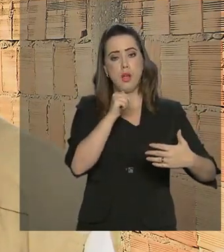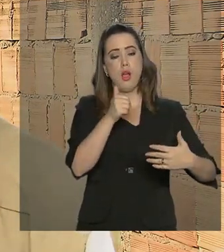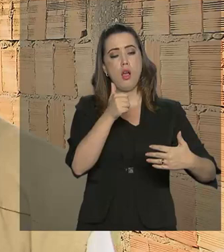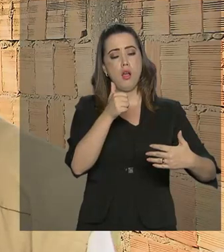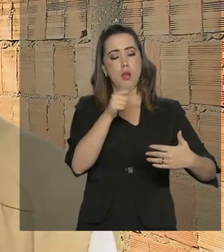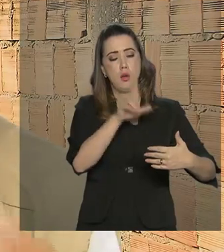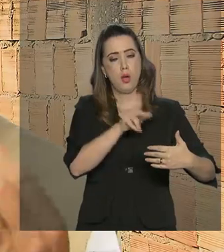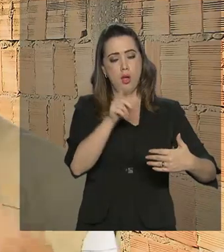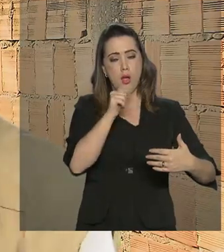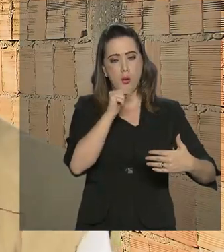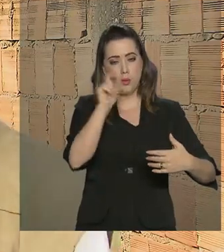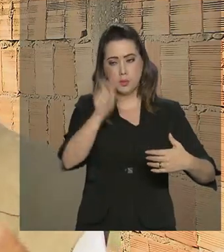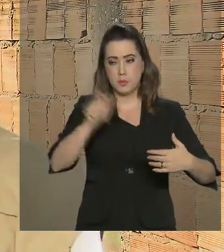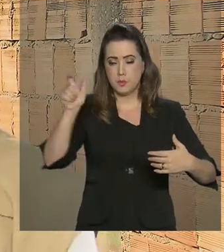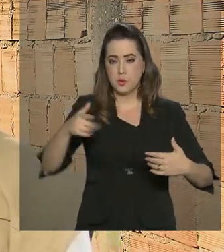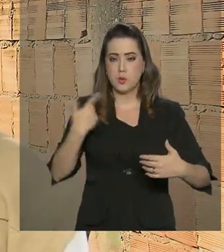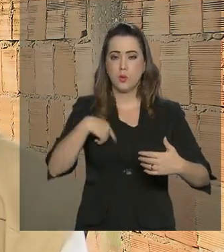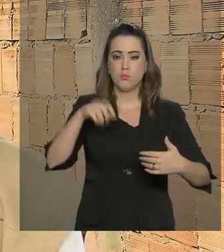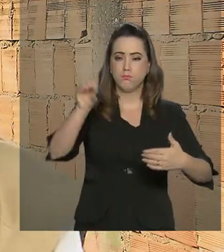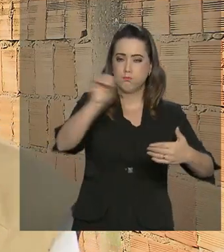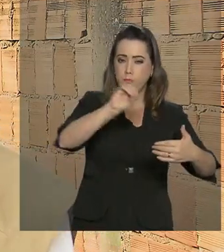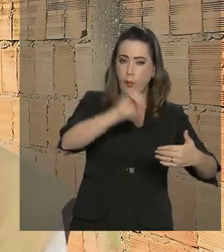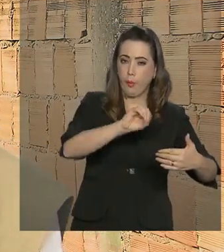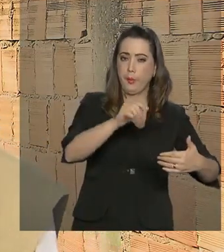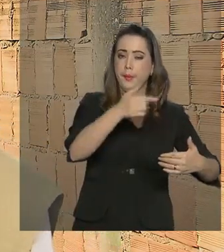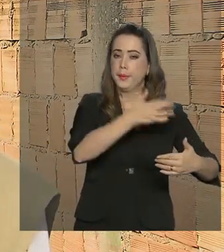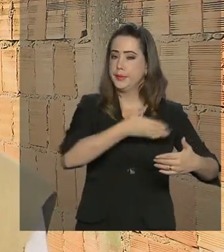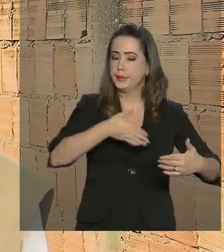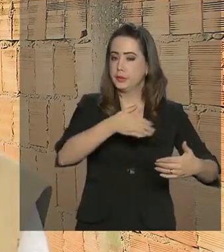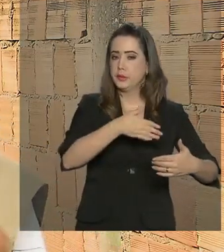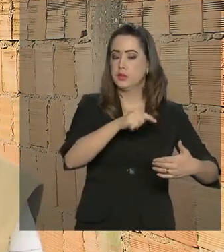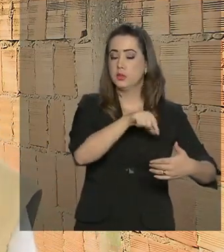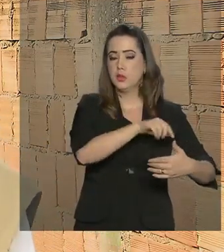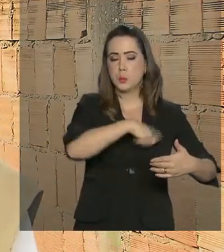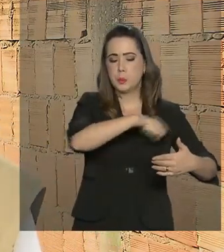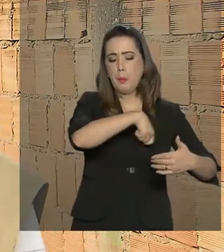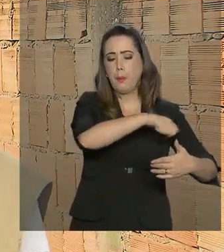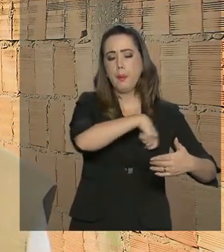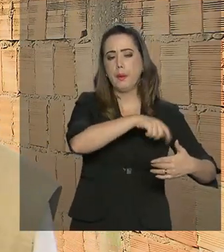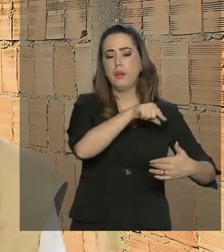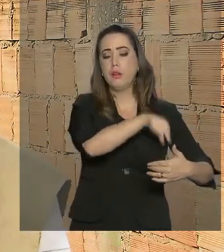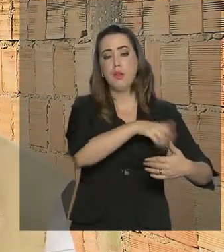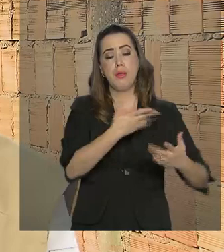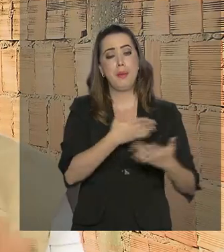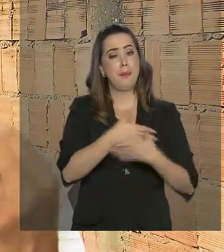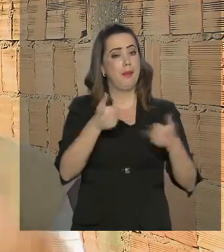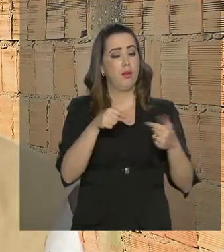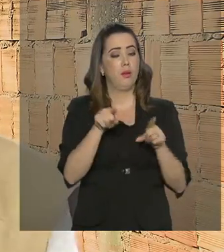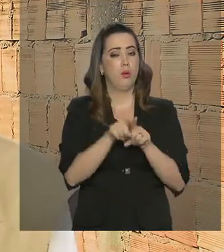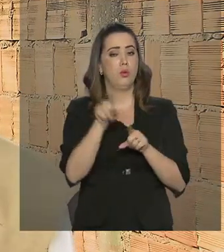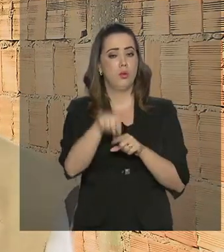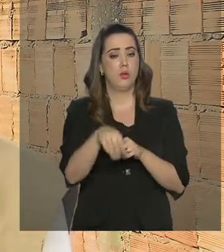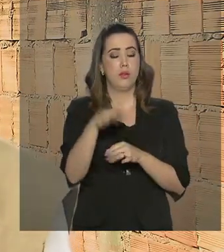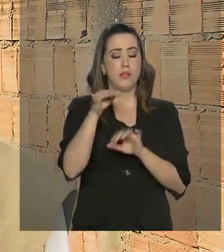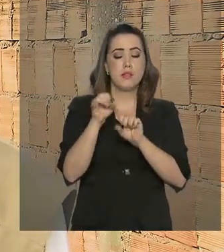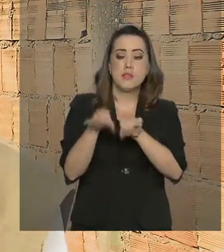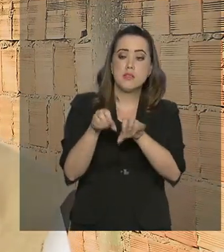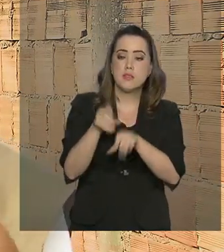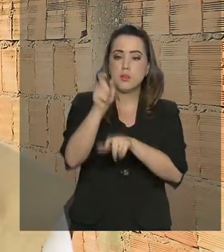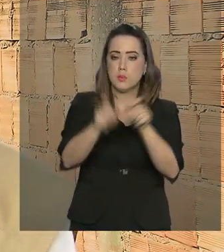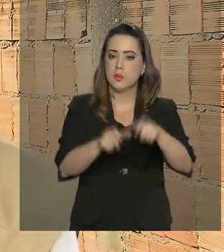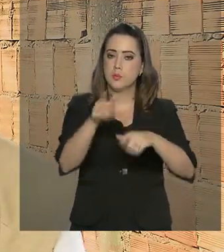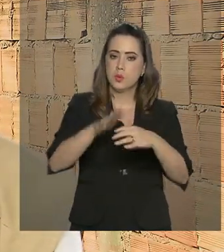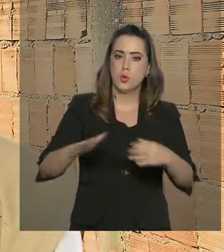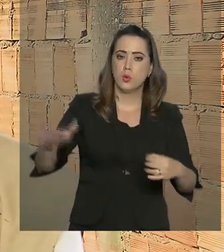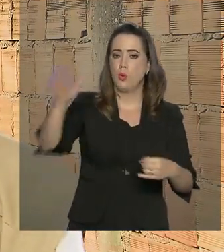água para consumo humano, nós fazemos tratamento químico com larvicida. Jogamos o larvicida e e orientamos aquele morador